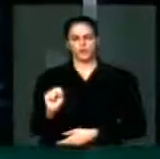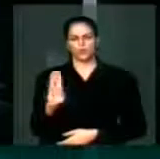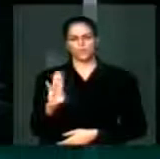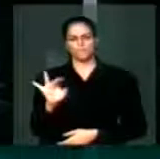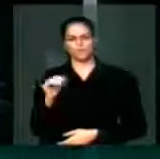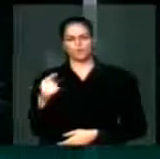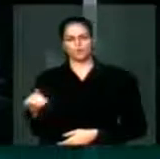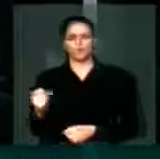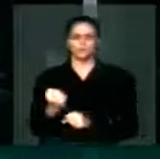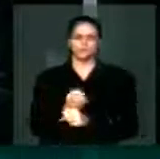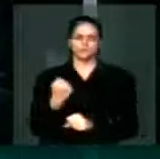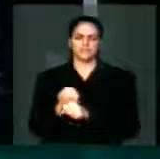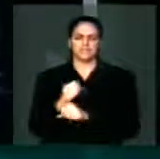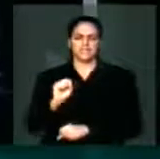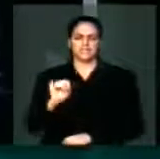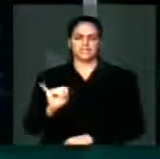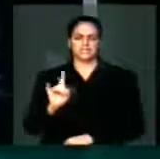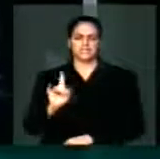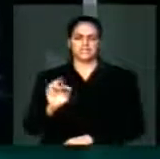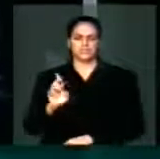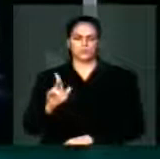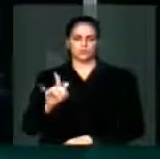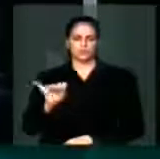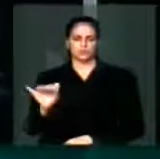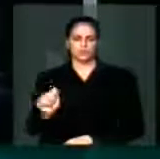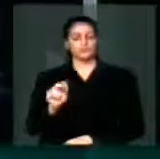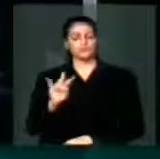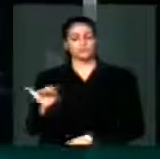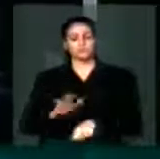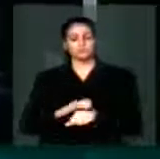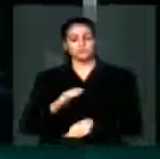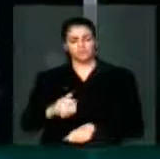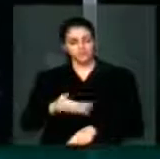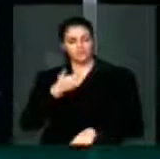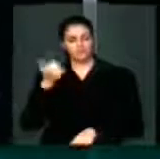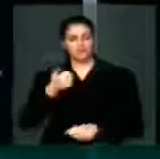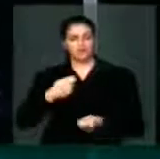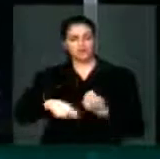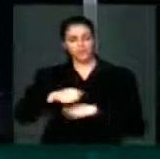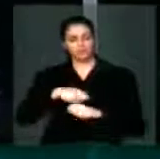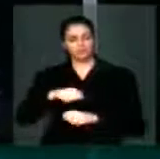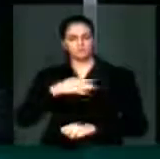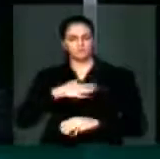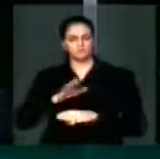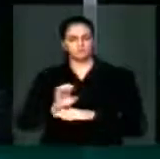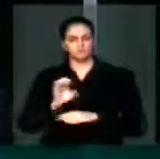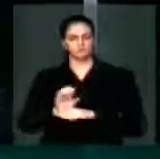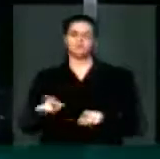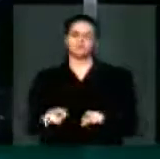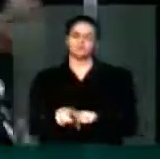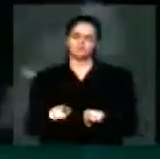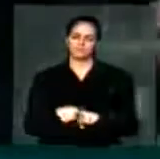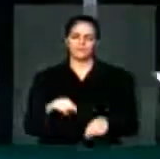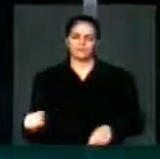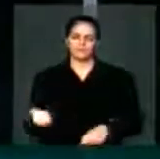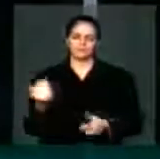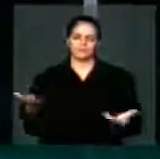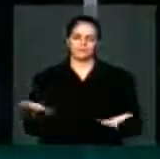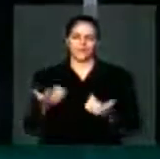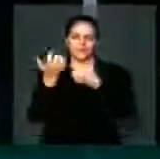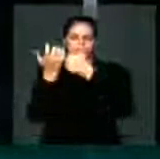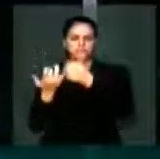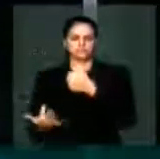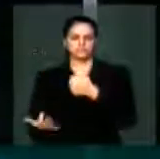reais na construção da Sérgio Leite, a fim de que nós possamos dinamizar a economia do nosso Estado. E, nesse momento, nós queremos saudar todos que fazem a